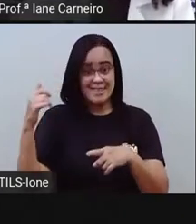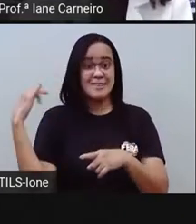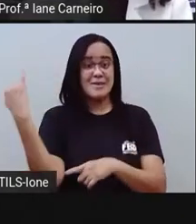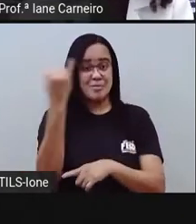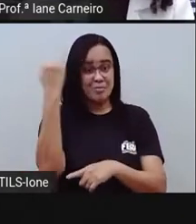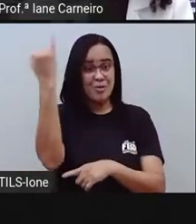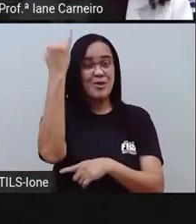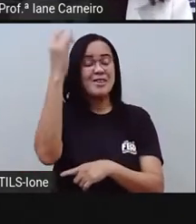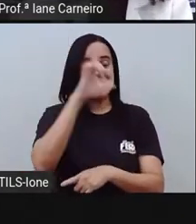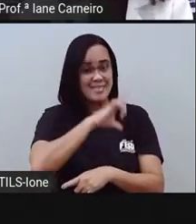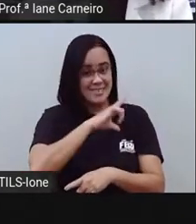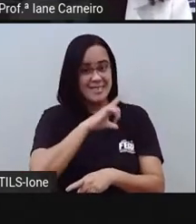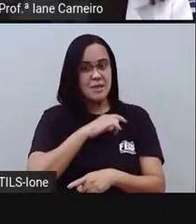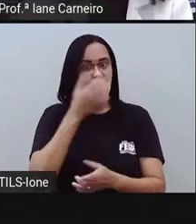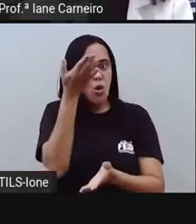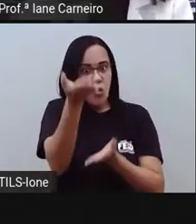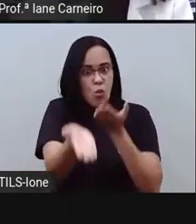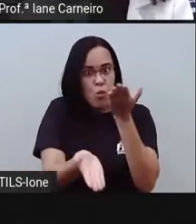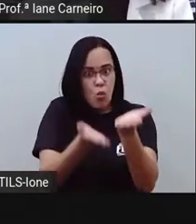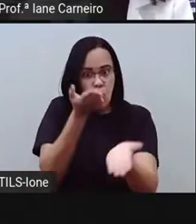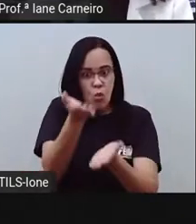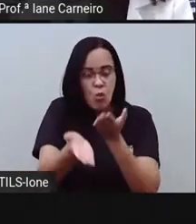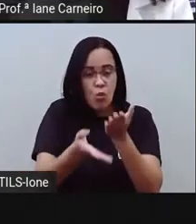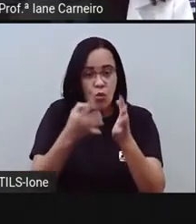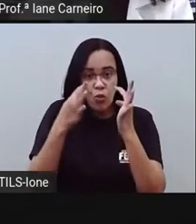faziam de tudo para preservá-la.